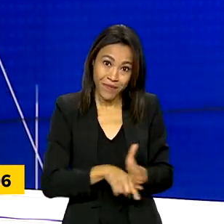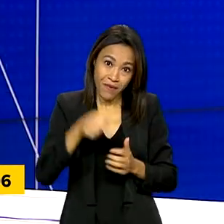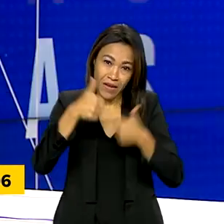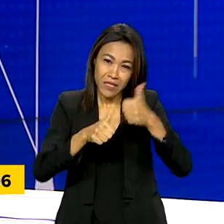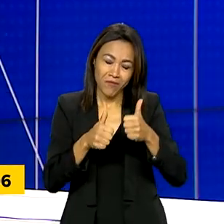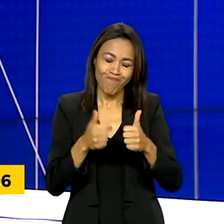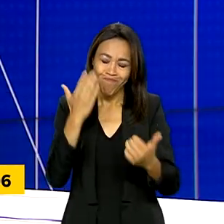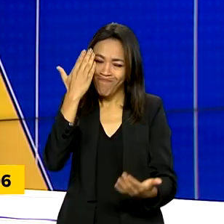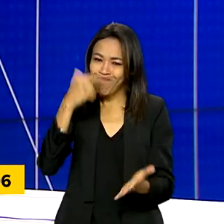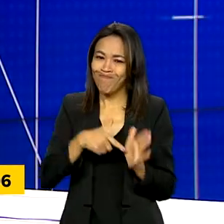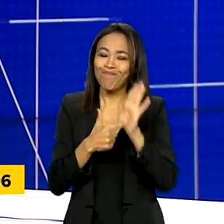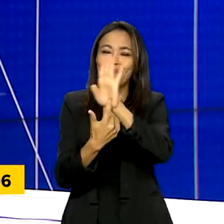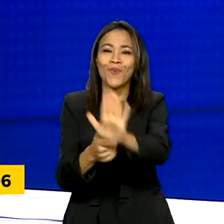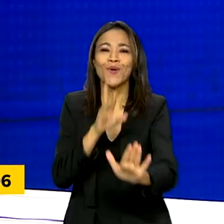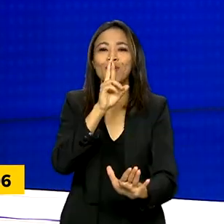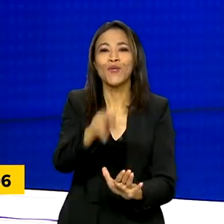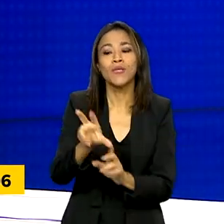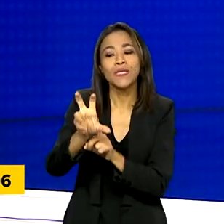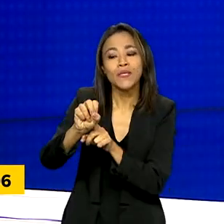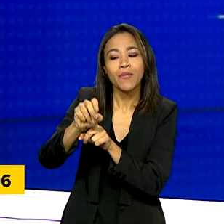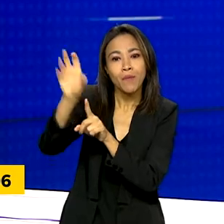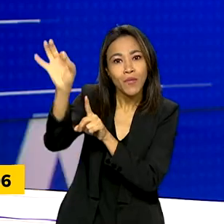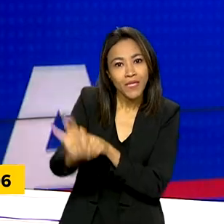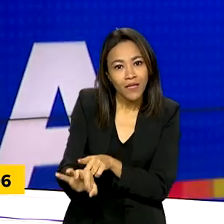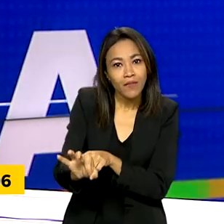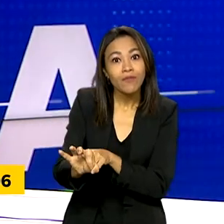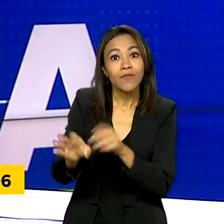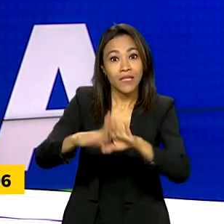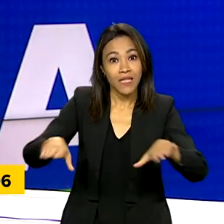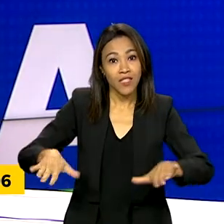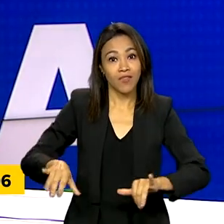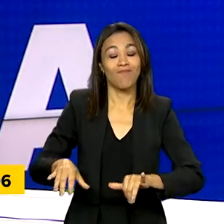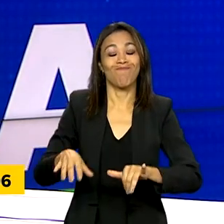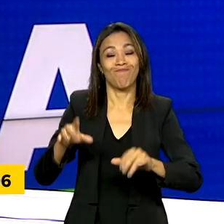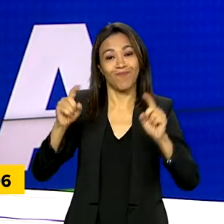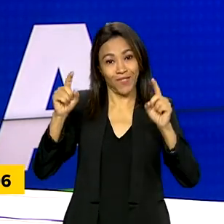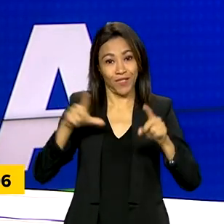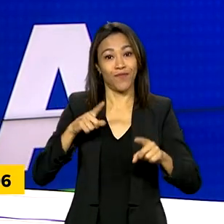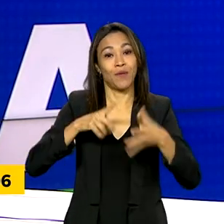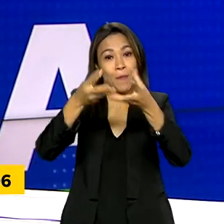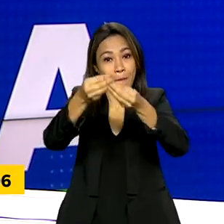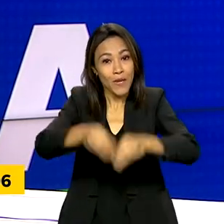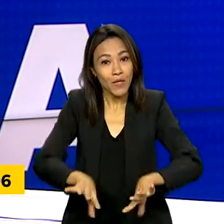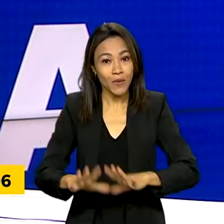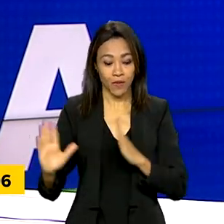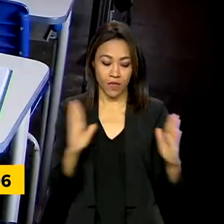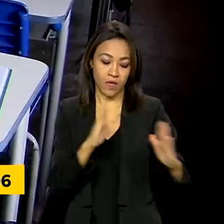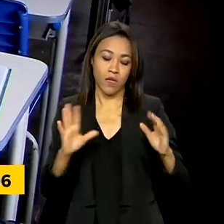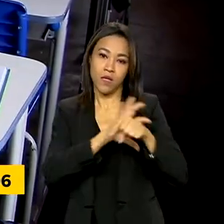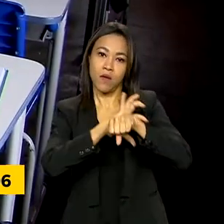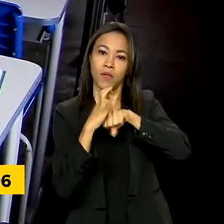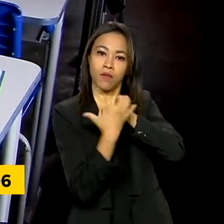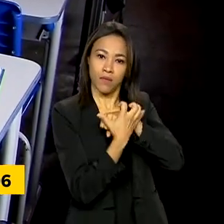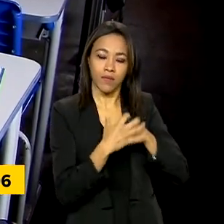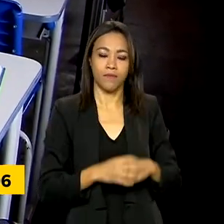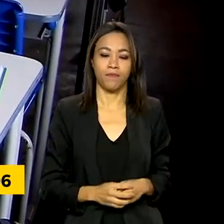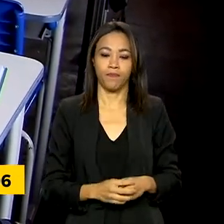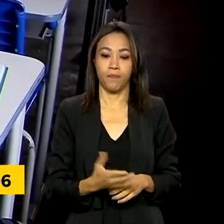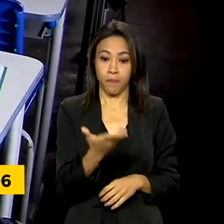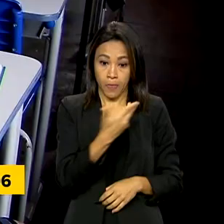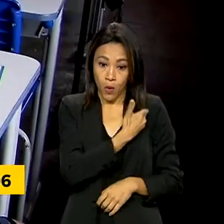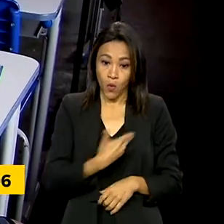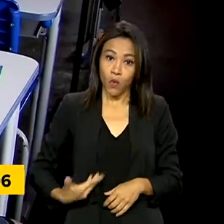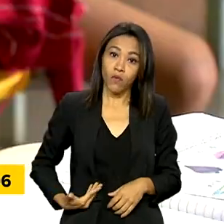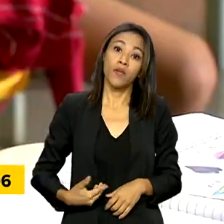das crianças em fase de alfabetização sofreram algum tipo de prejuízo durante a pandemia. O governo